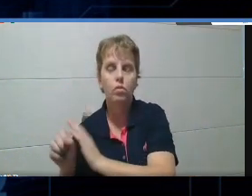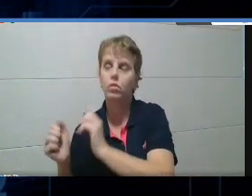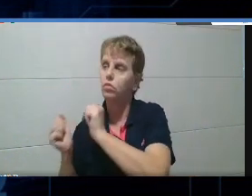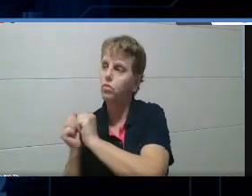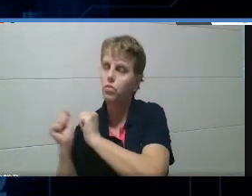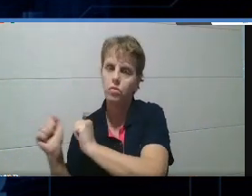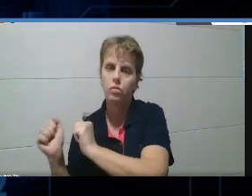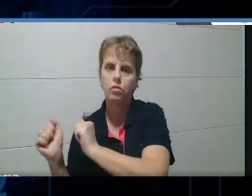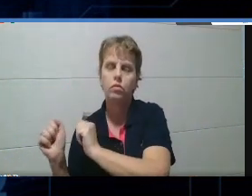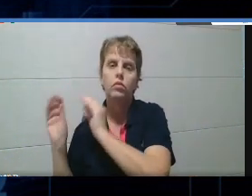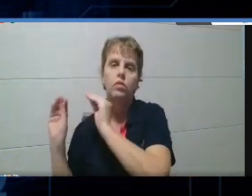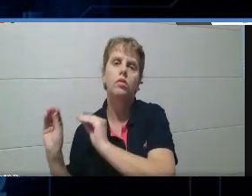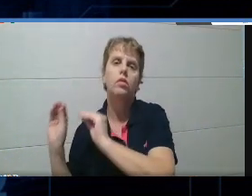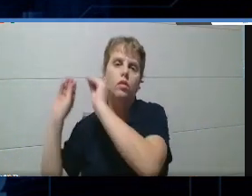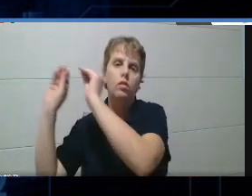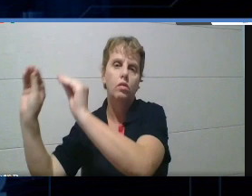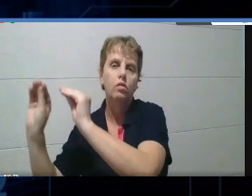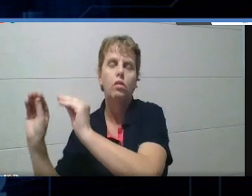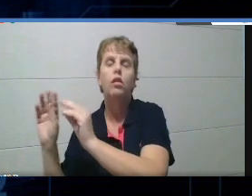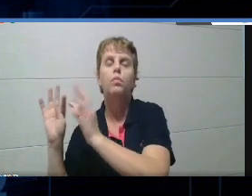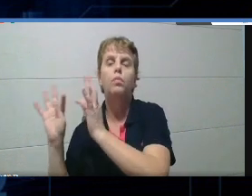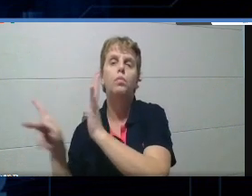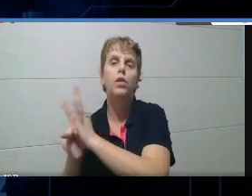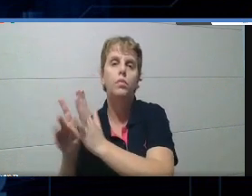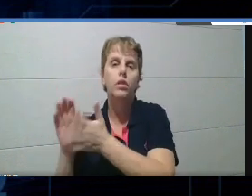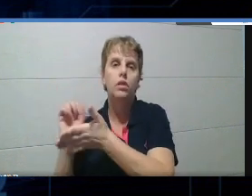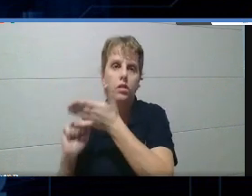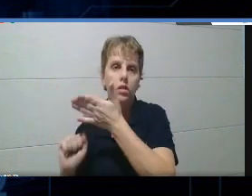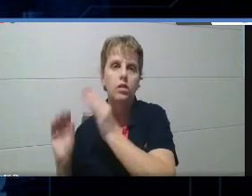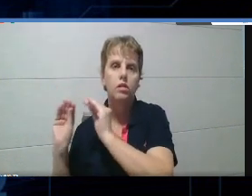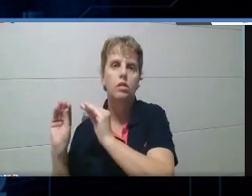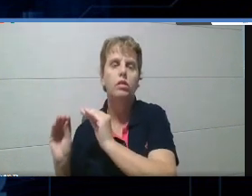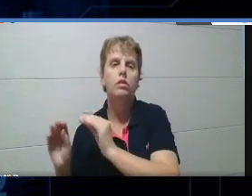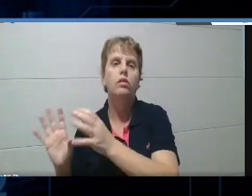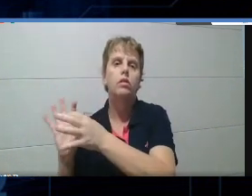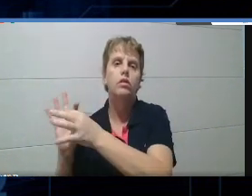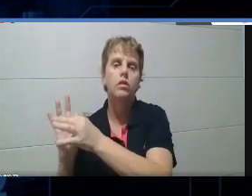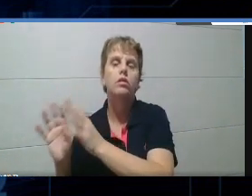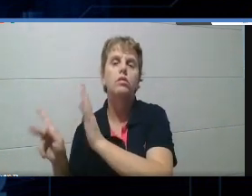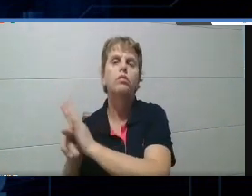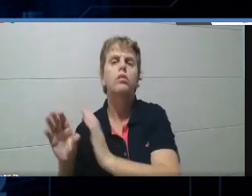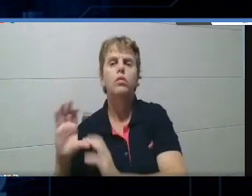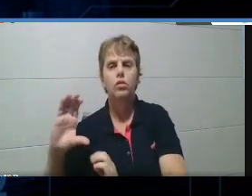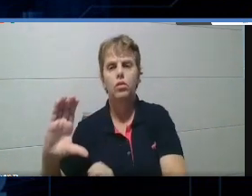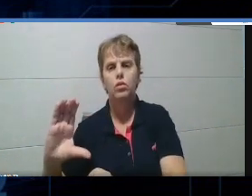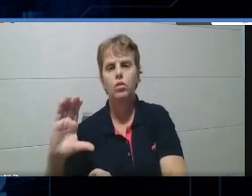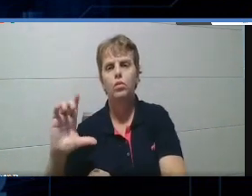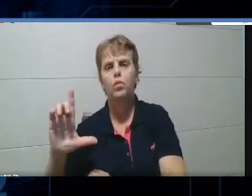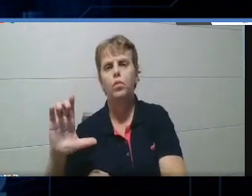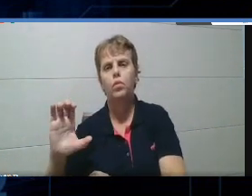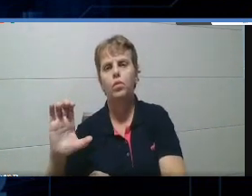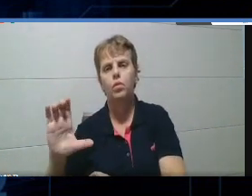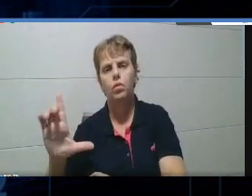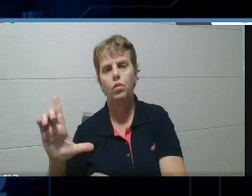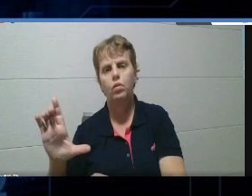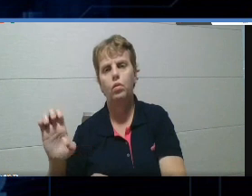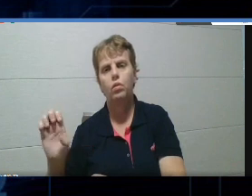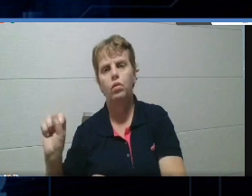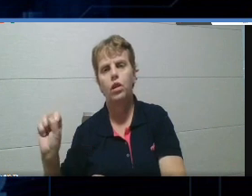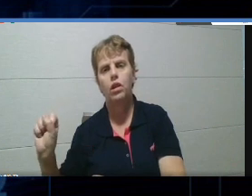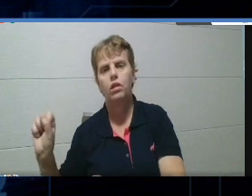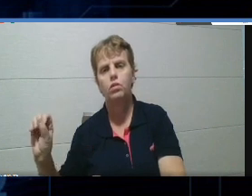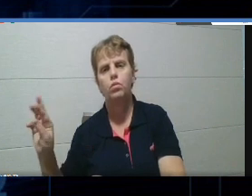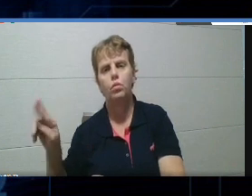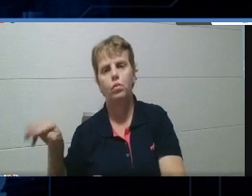postando essas tarefas, como eu mostrei aqui, e está vinculando ao Google Classroom e eles estarem tendo um link lá